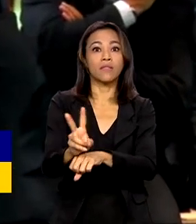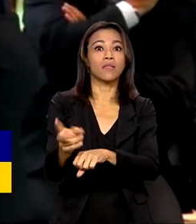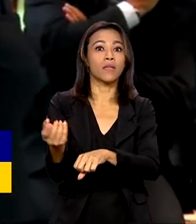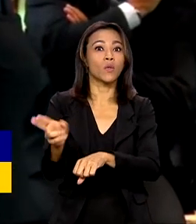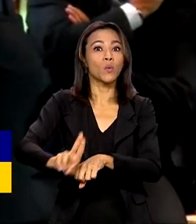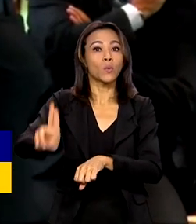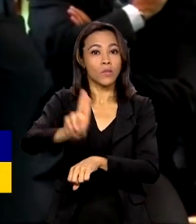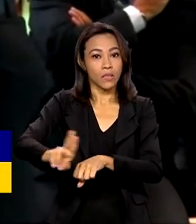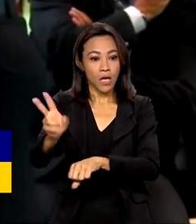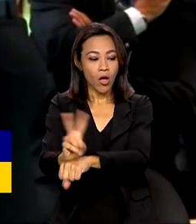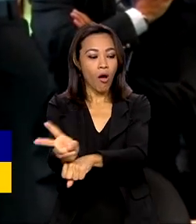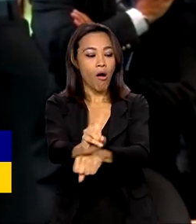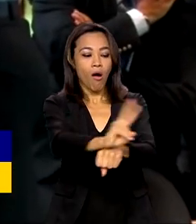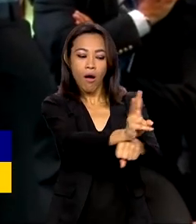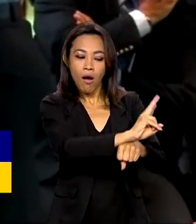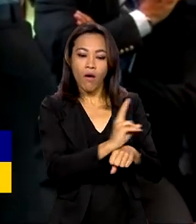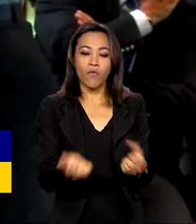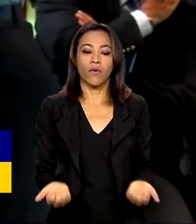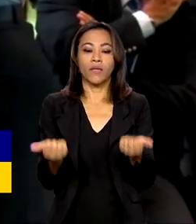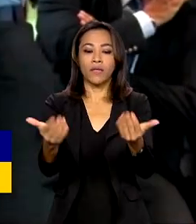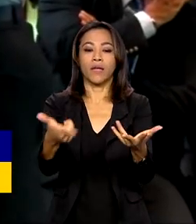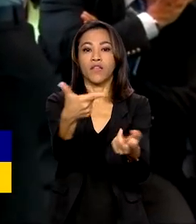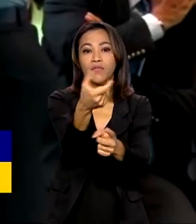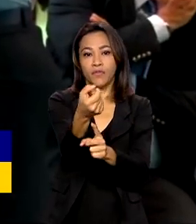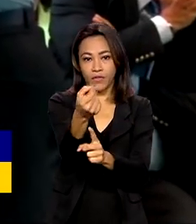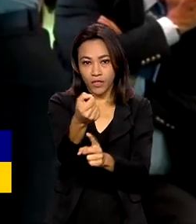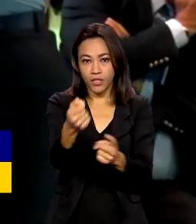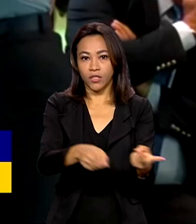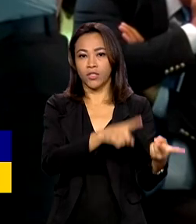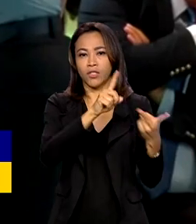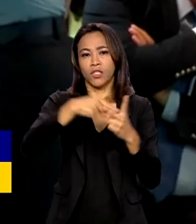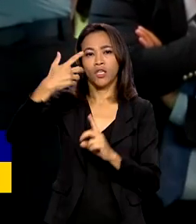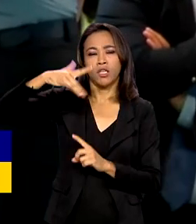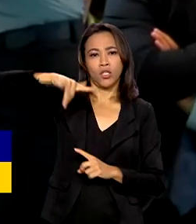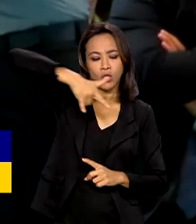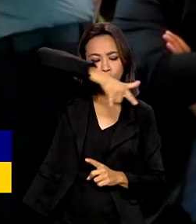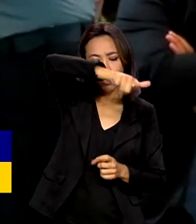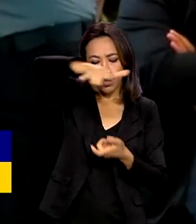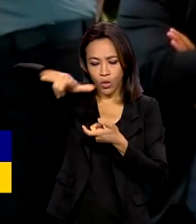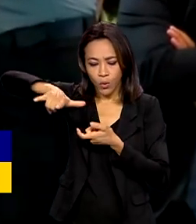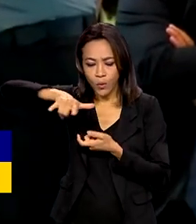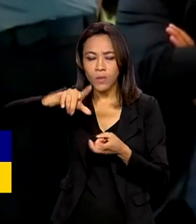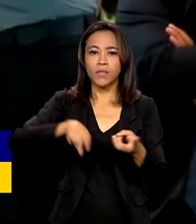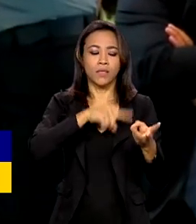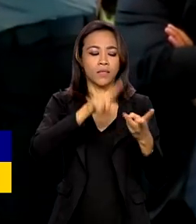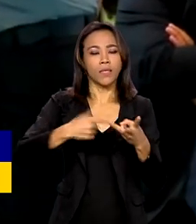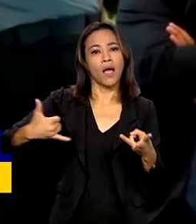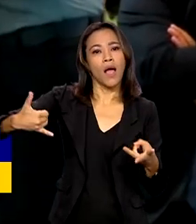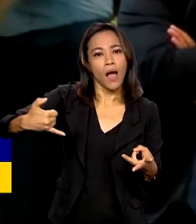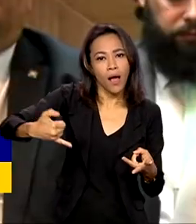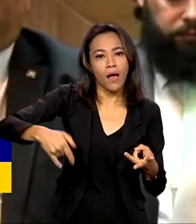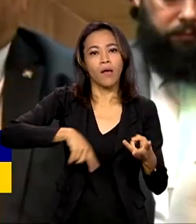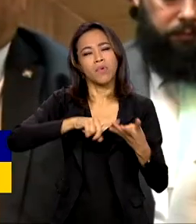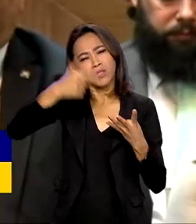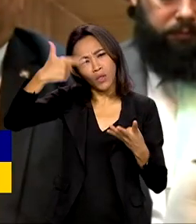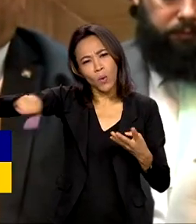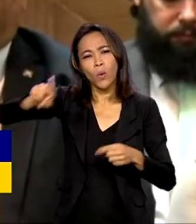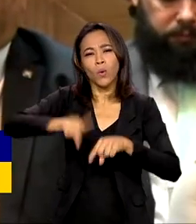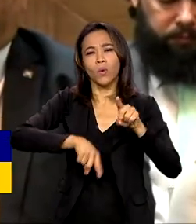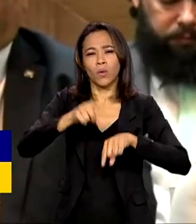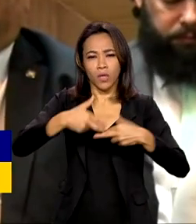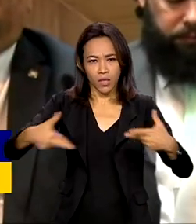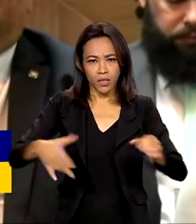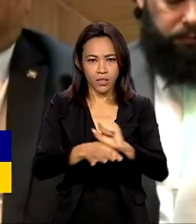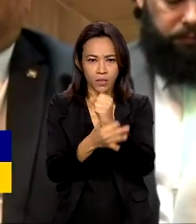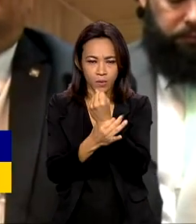Foram entregues 20 viaturas, além de drones, armamentos e outros equipamentos de segurança. O Acre tem